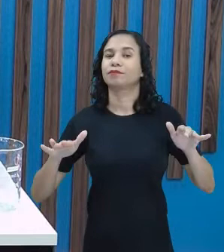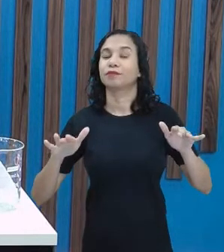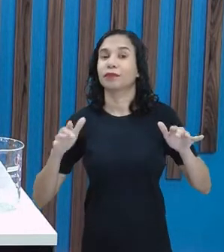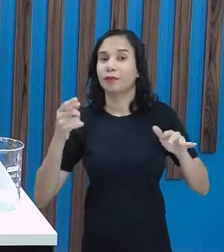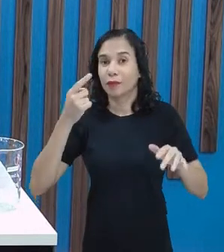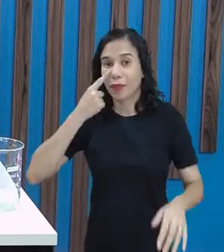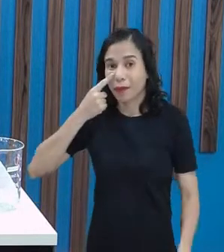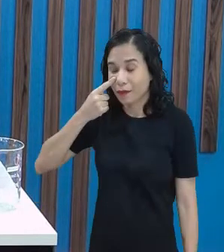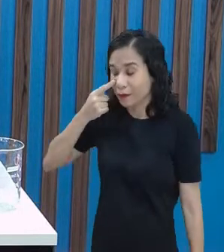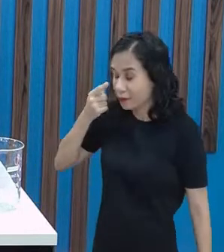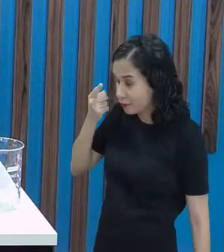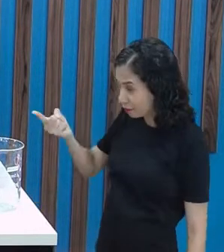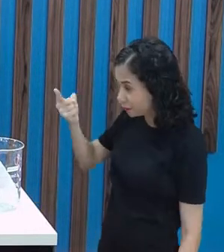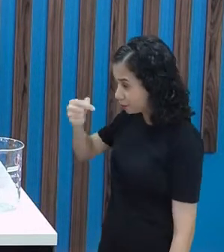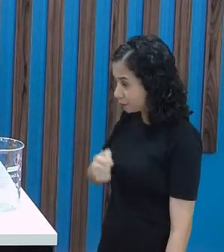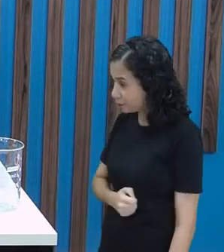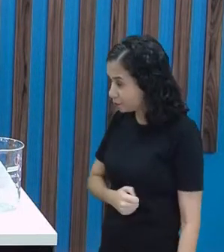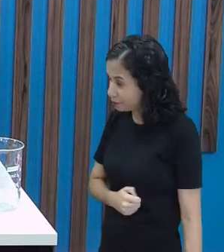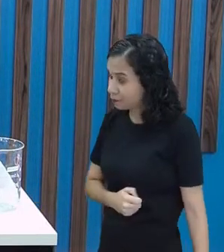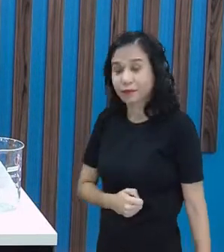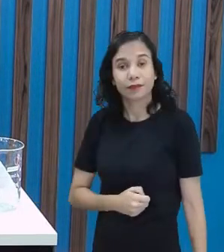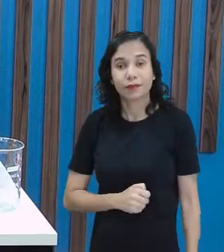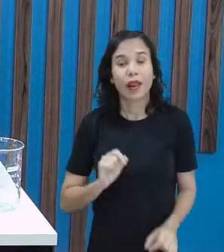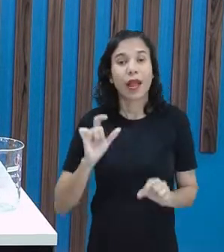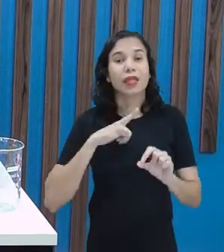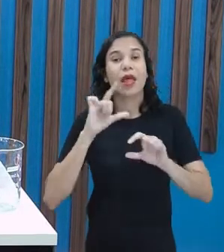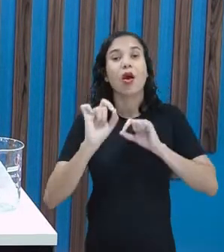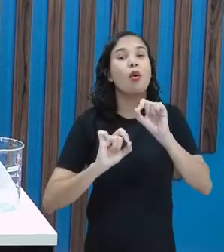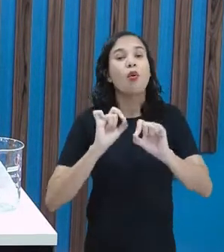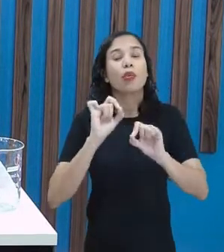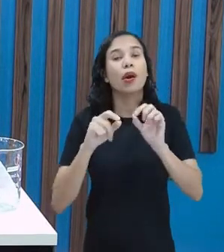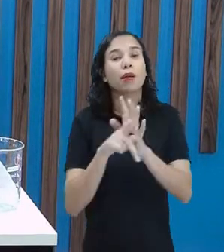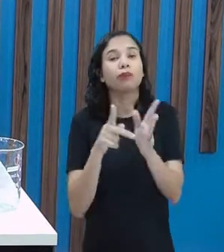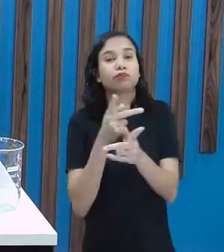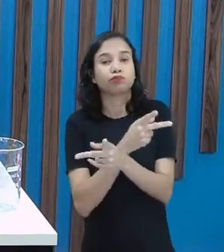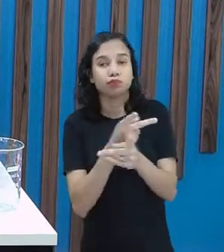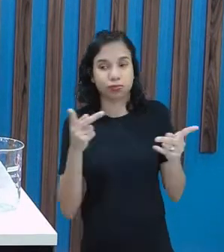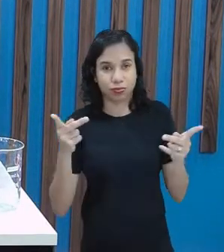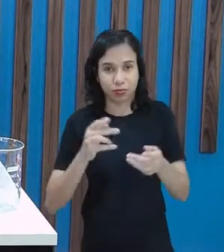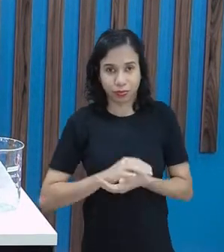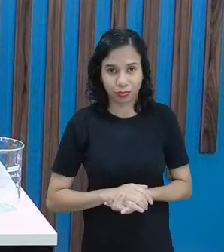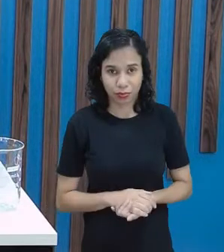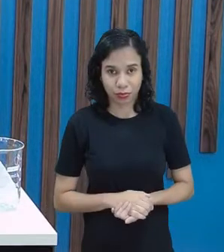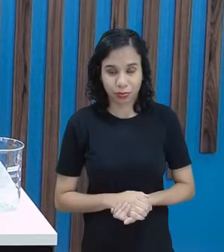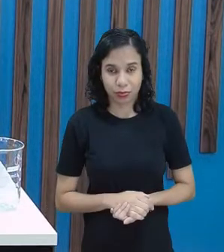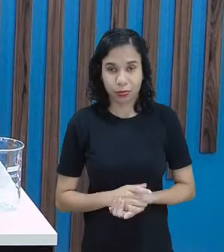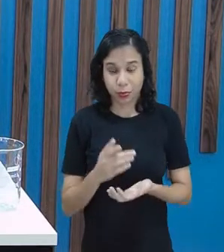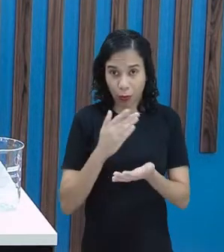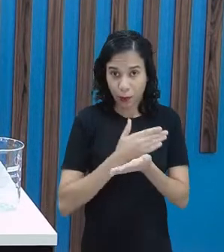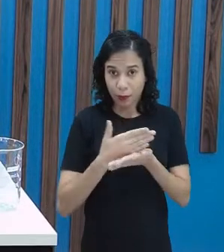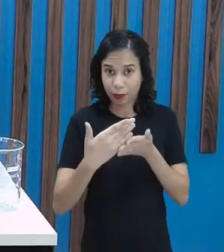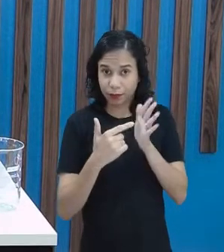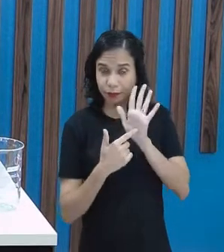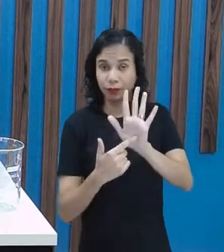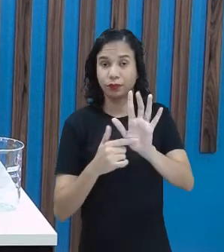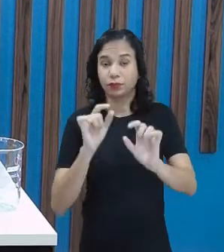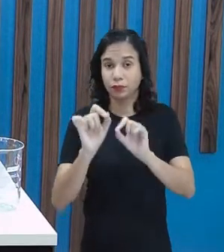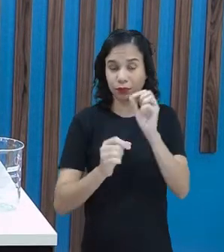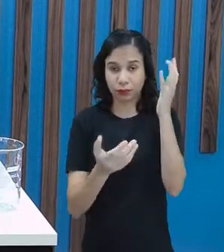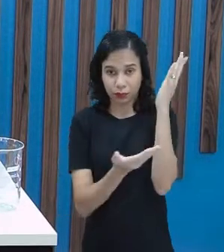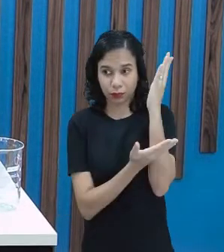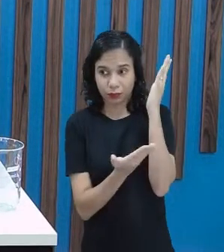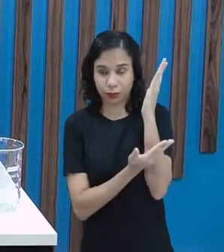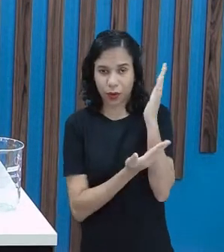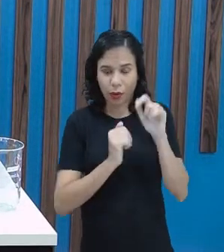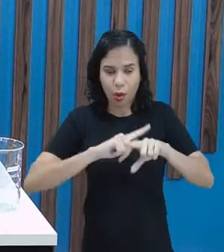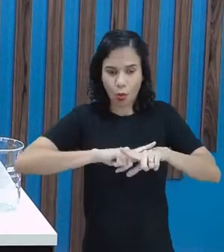De olho na mesa. O que é eu tenho aqui para vocês? Eu vou começar mostrando essa garrafa que